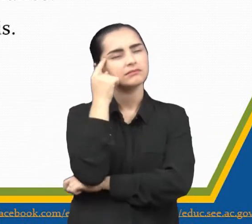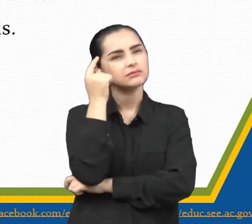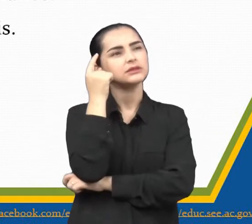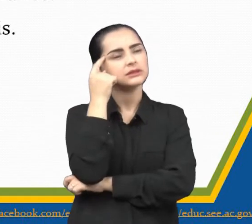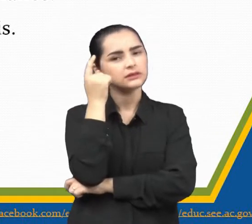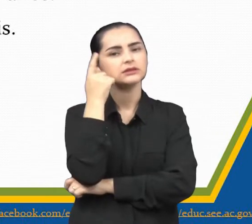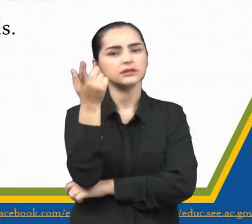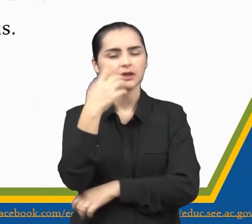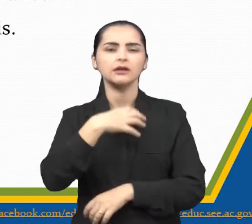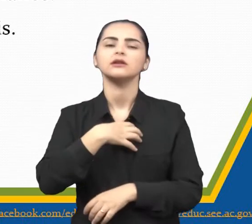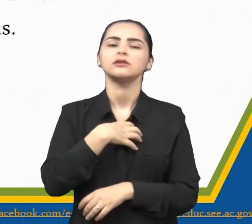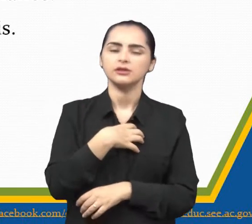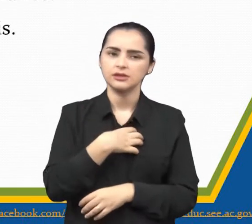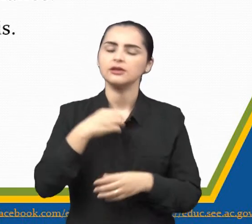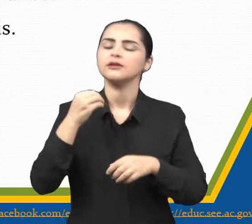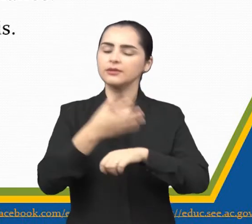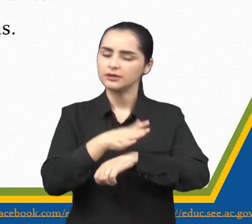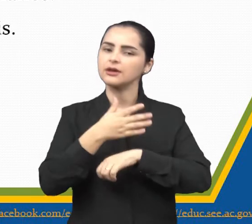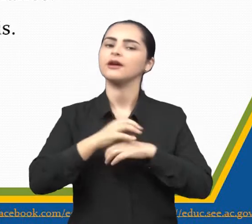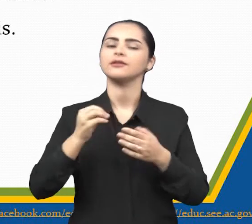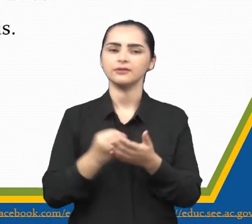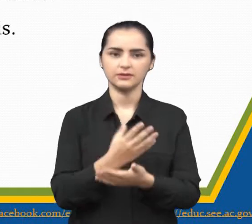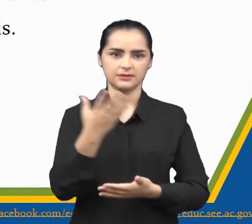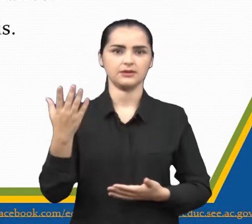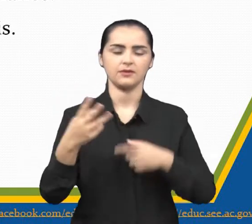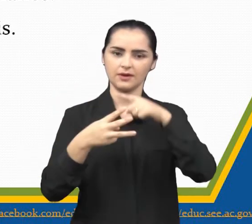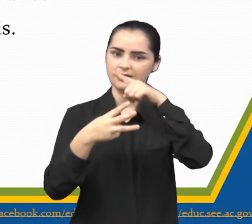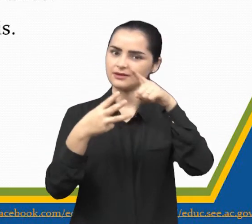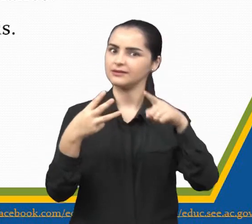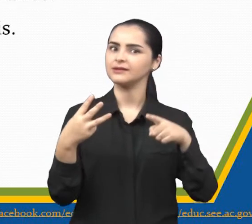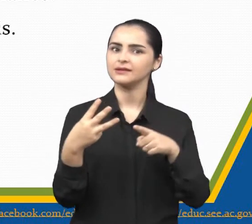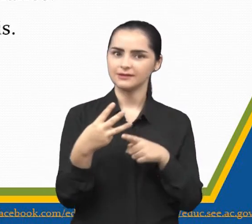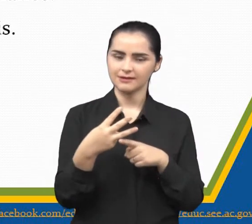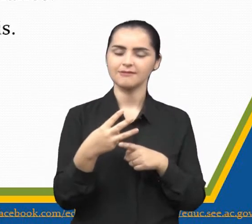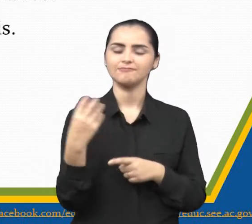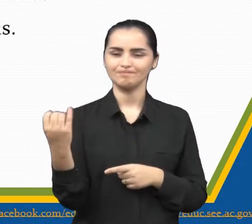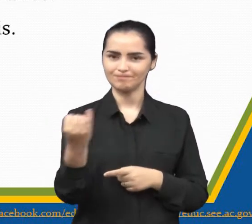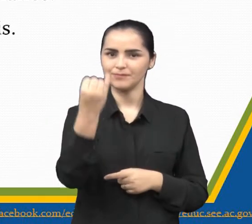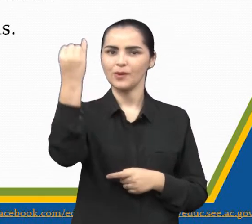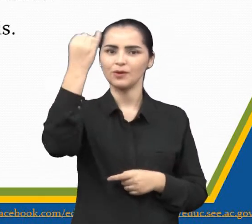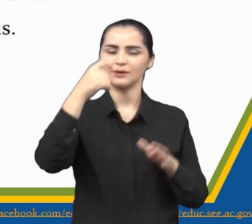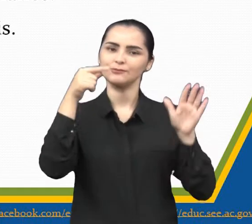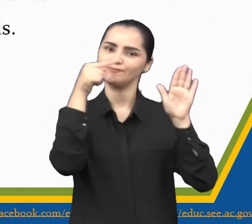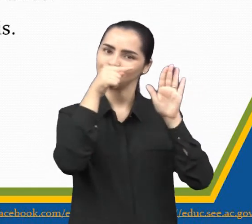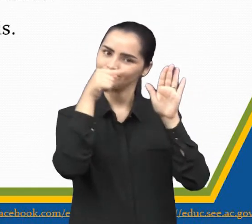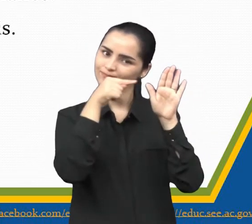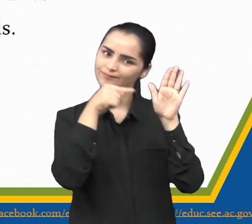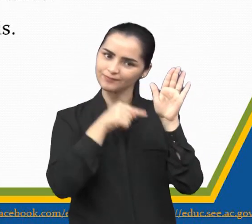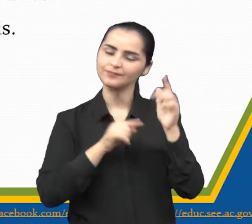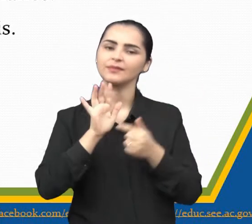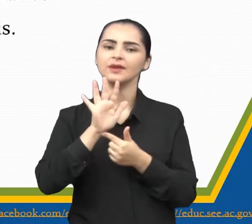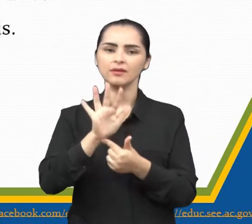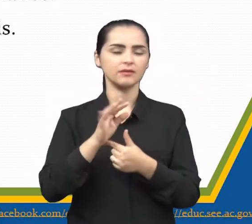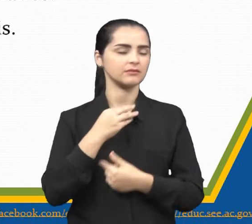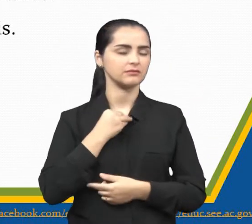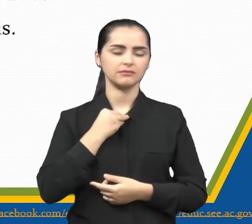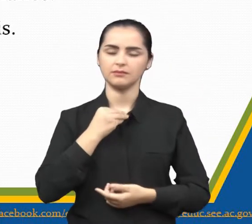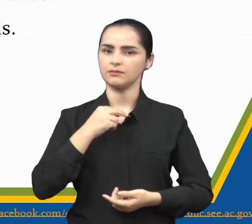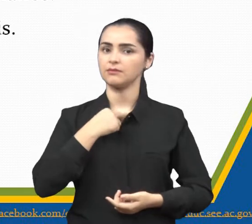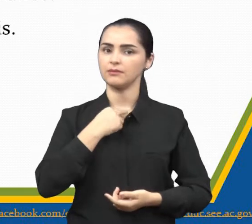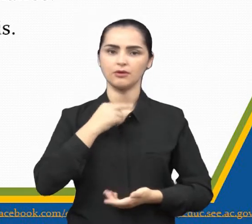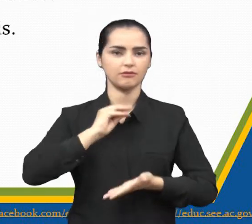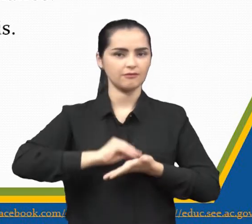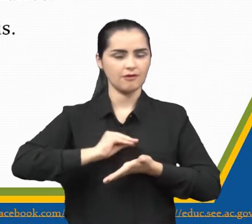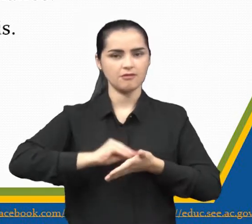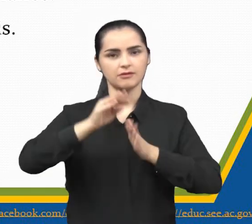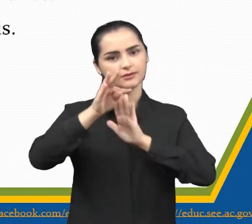sobre determinada atitude ou ação praticada. Então, esses três pontos aí, que as setinhas estão mostrando, eles não podem faltar